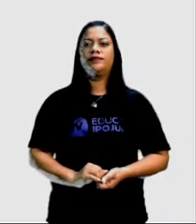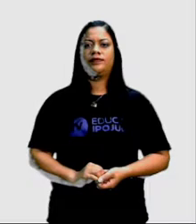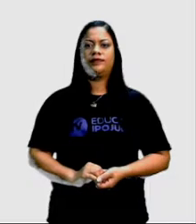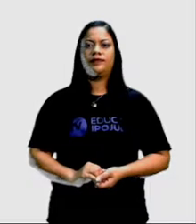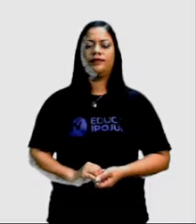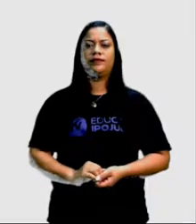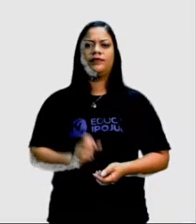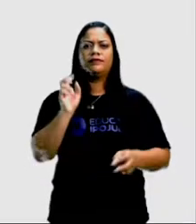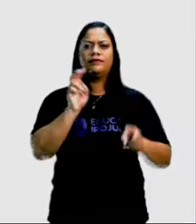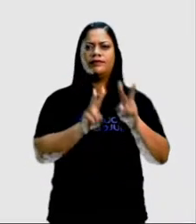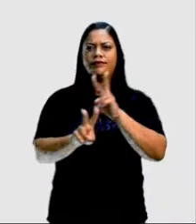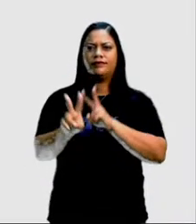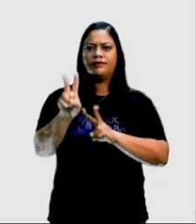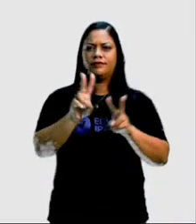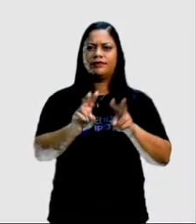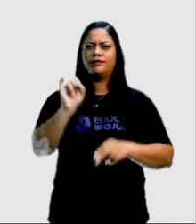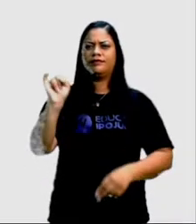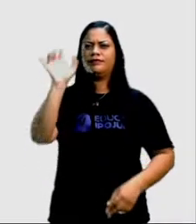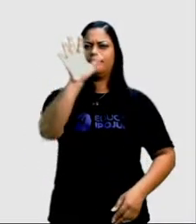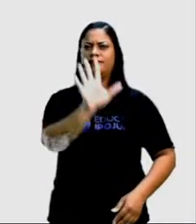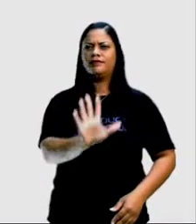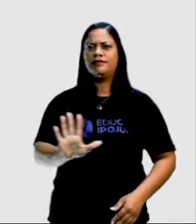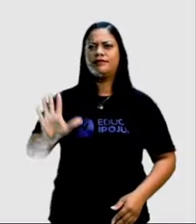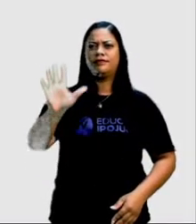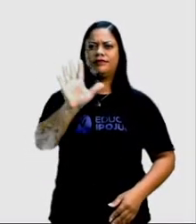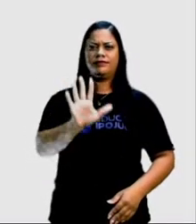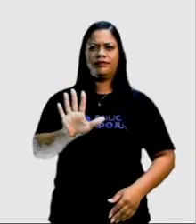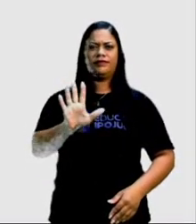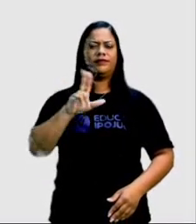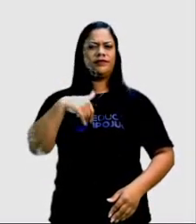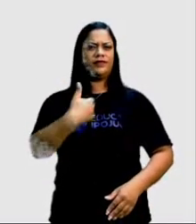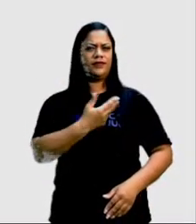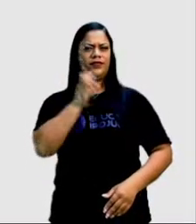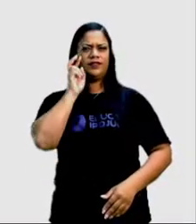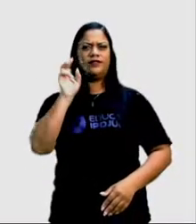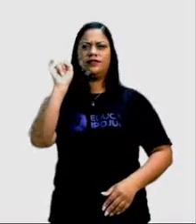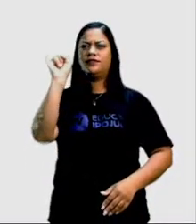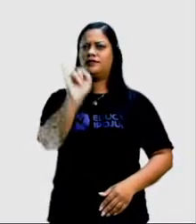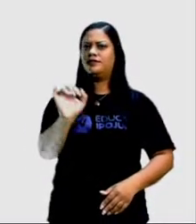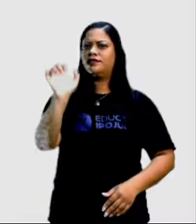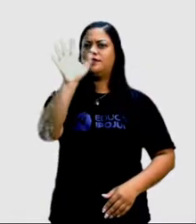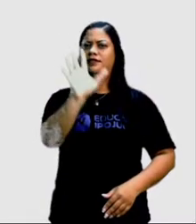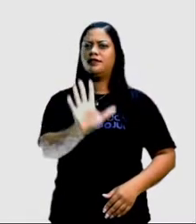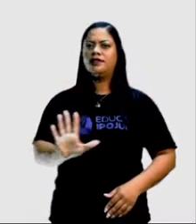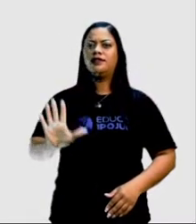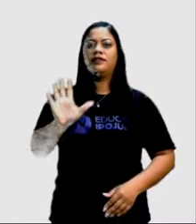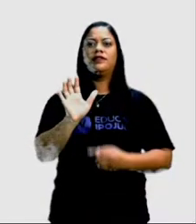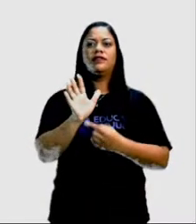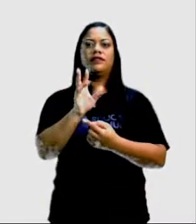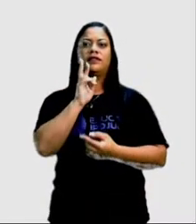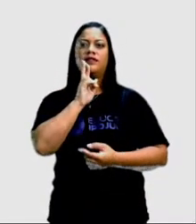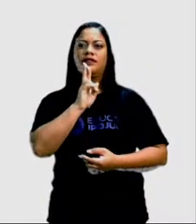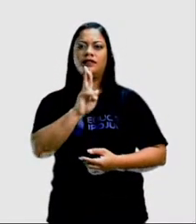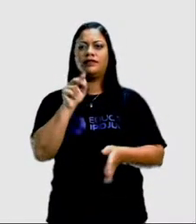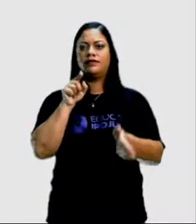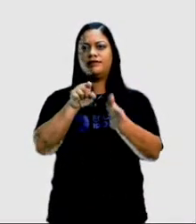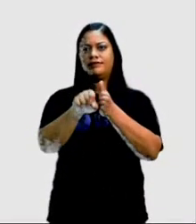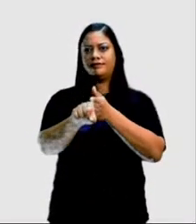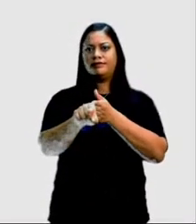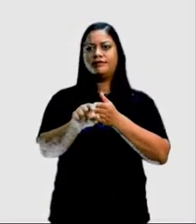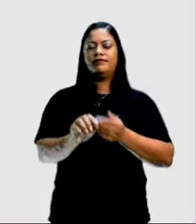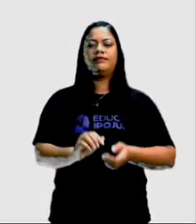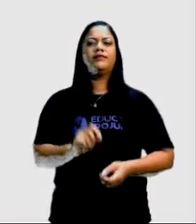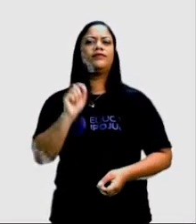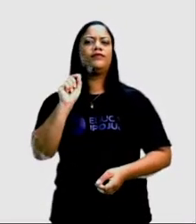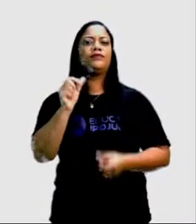Vamos analisar essa imagem aqui. Enquanto a gente analisa a imagem, a gente vai tentar responder a essas perguntas.